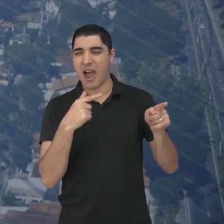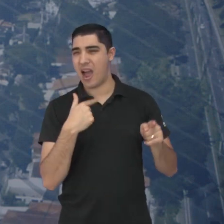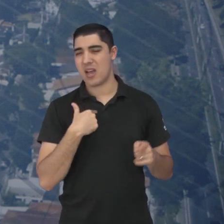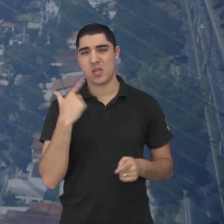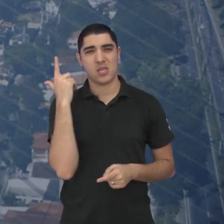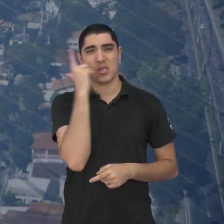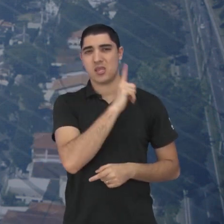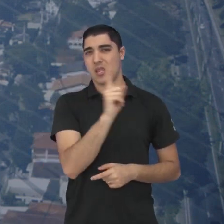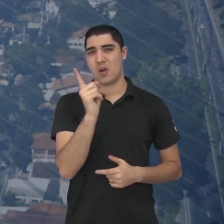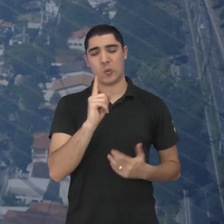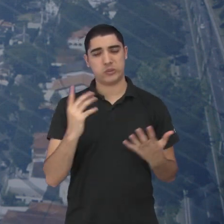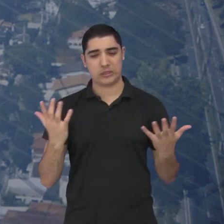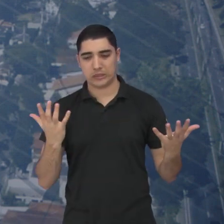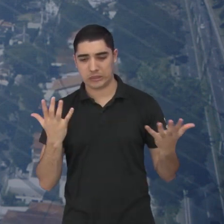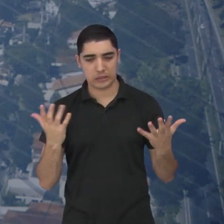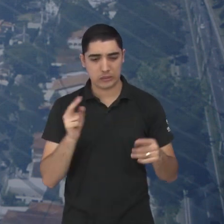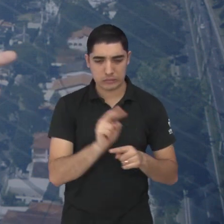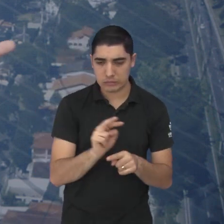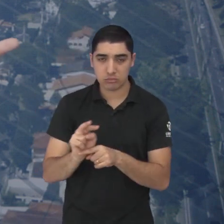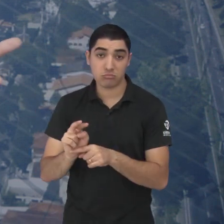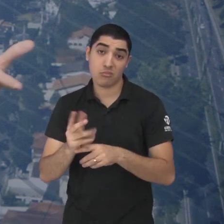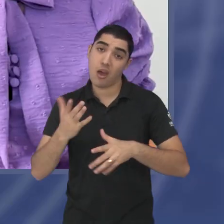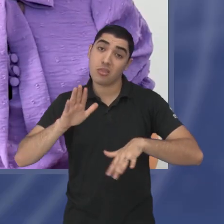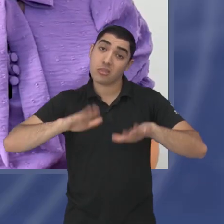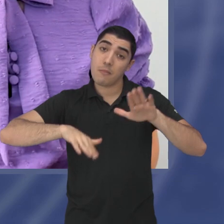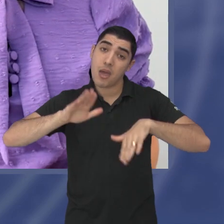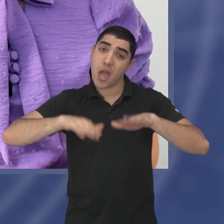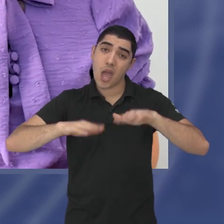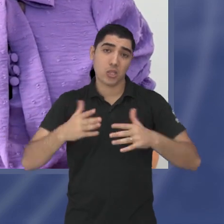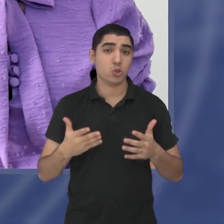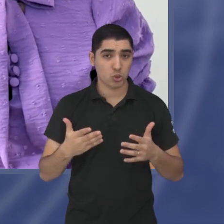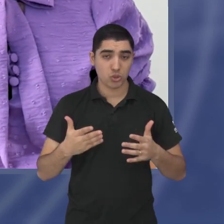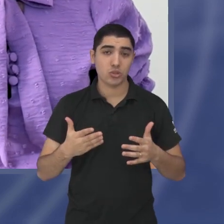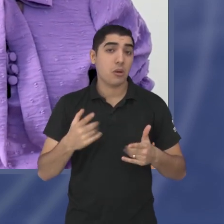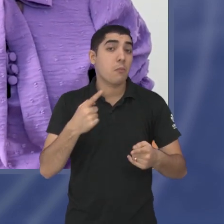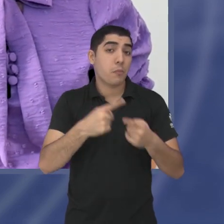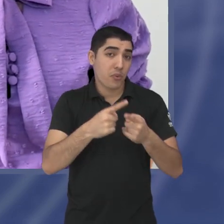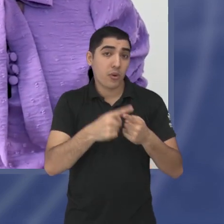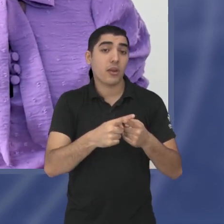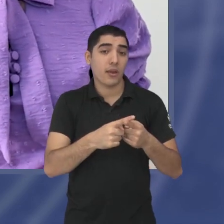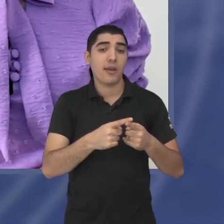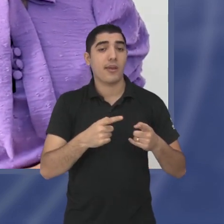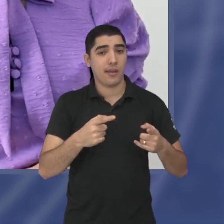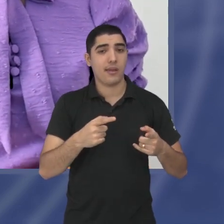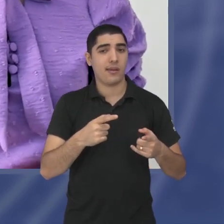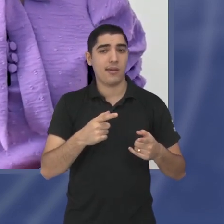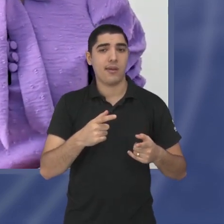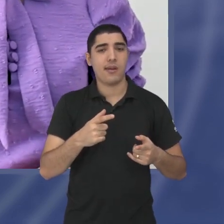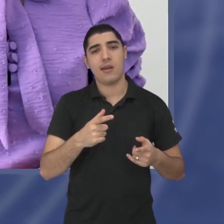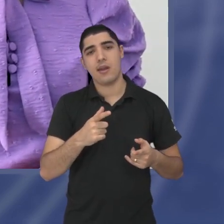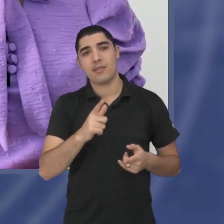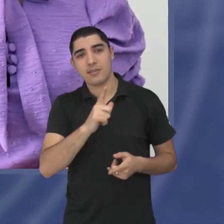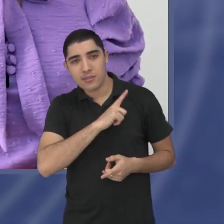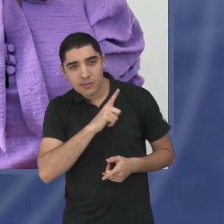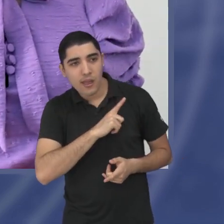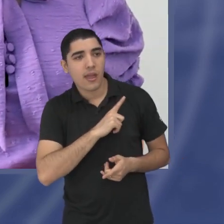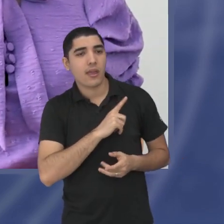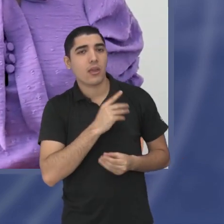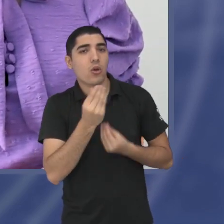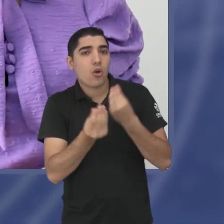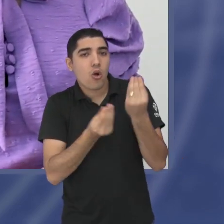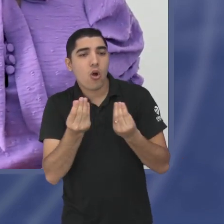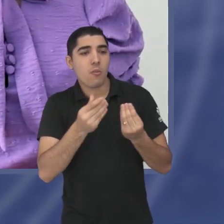não vai dar conta, né? Isso também é muito subjetivo, né? Porque tem um parâmetro, né? Tem um